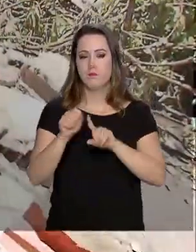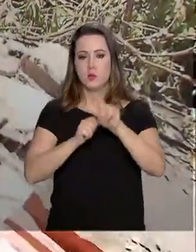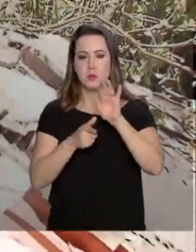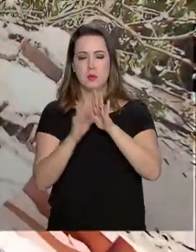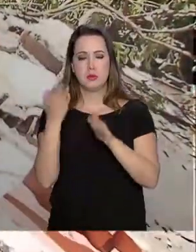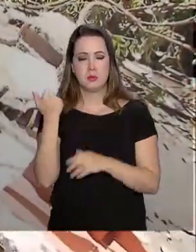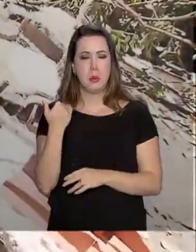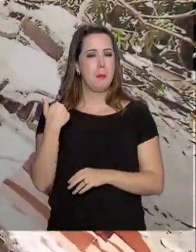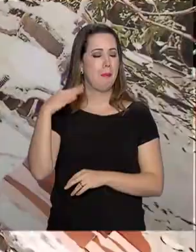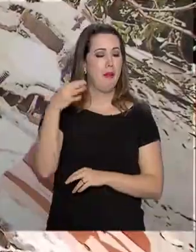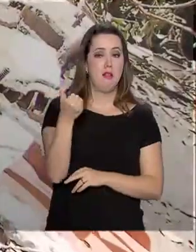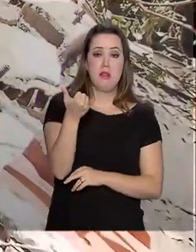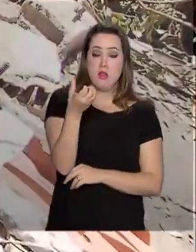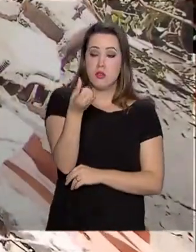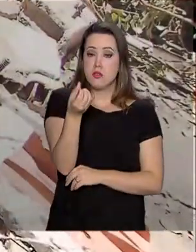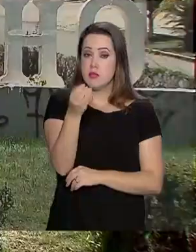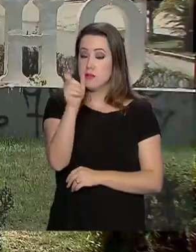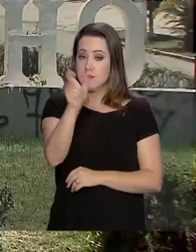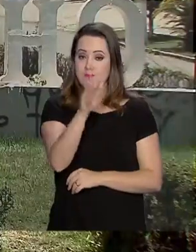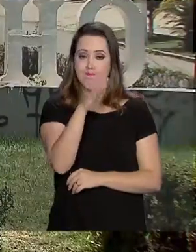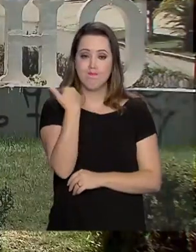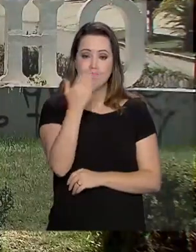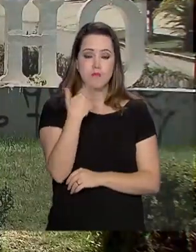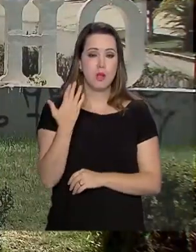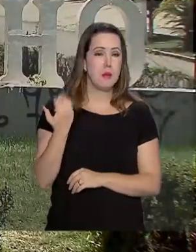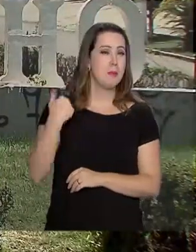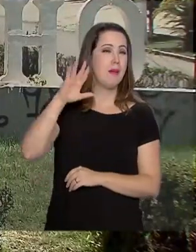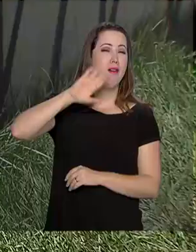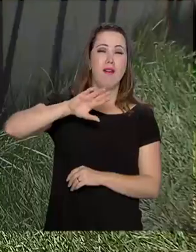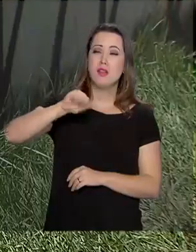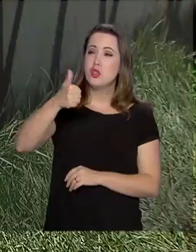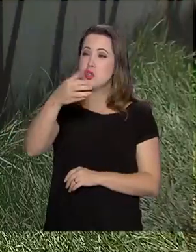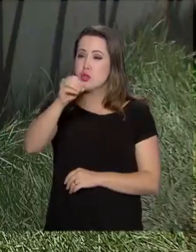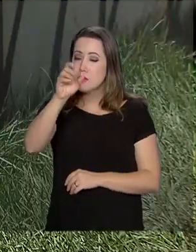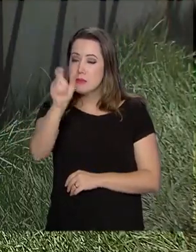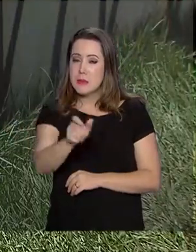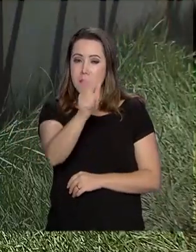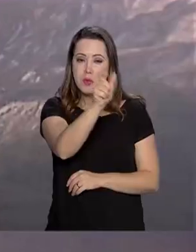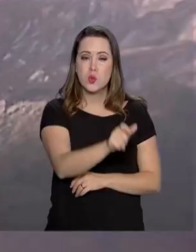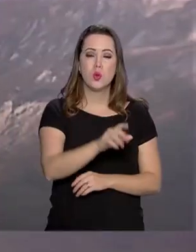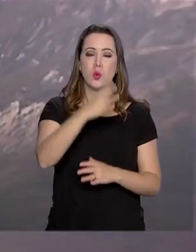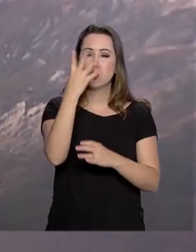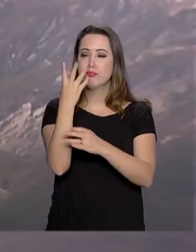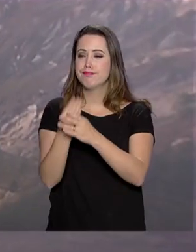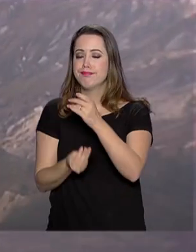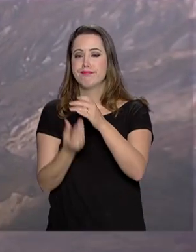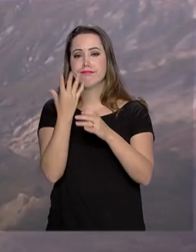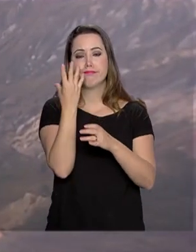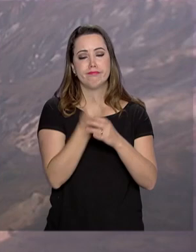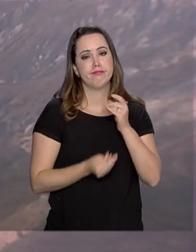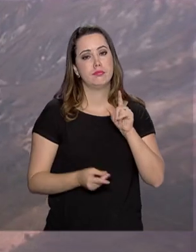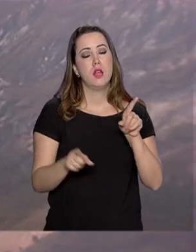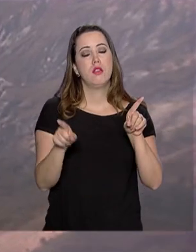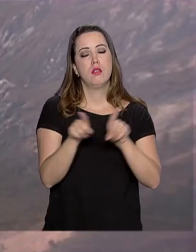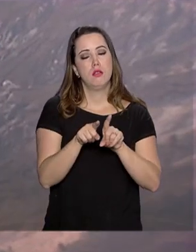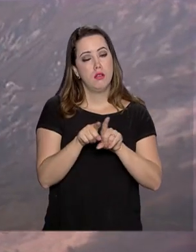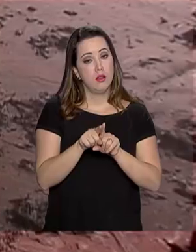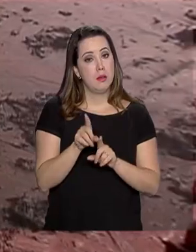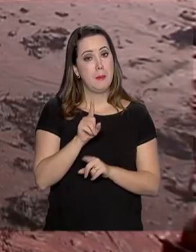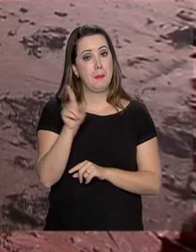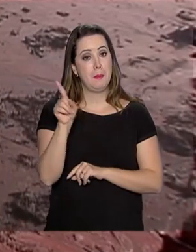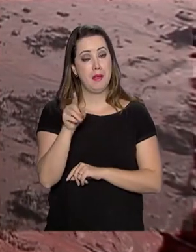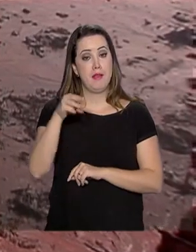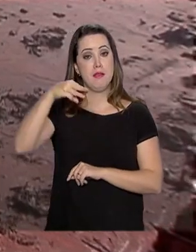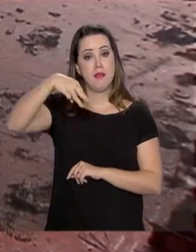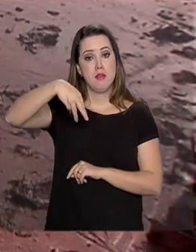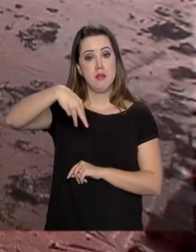agora mais de 160 mortos e mais de uma centena de desaparecidos. E também da Samarco, em Mariana,